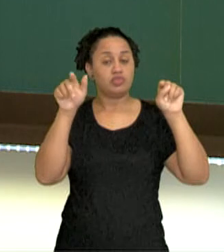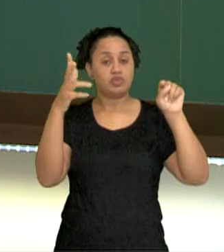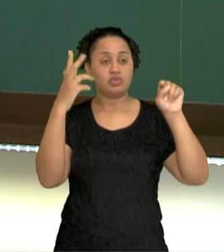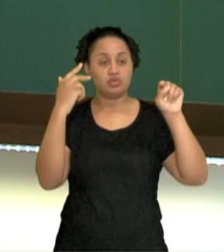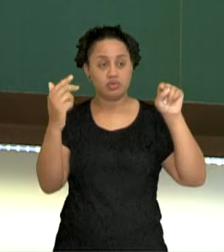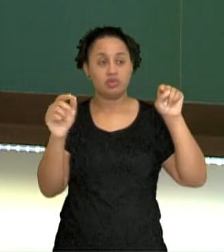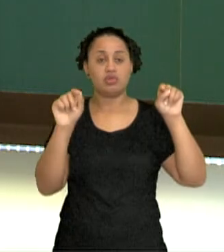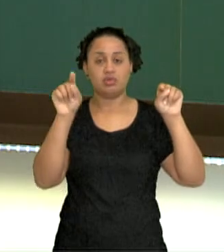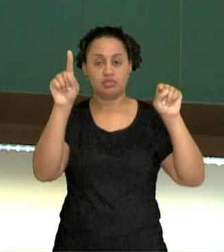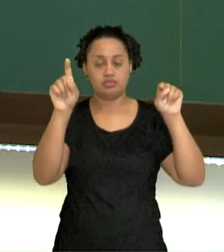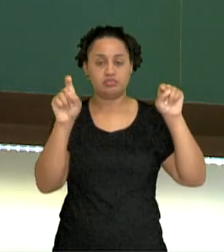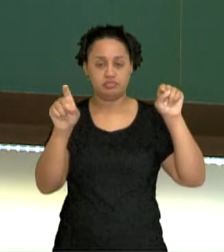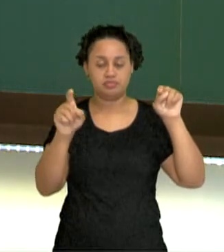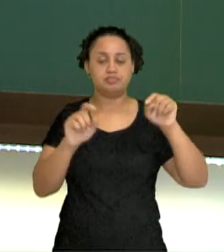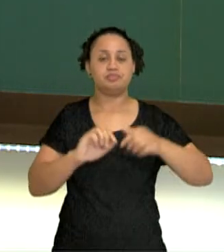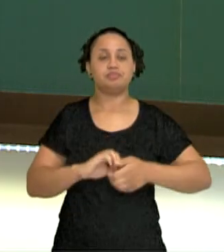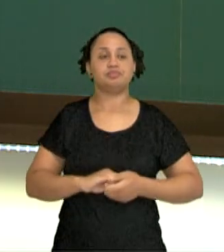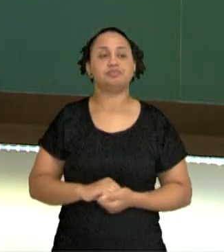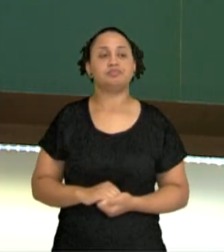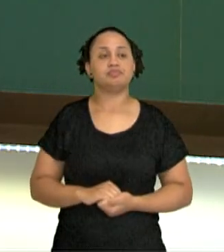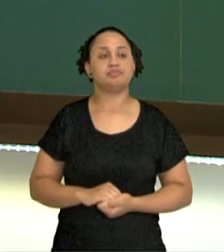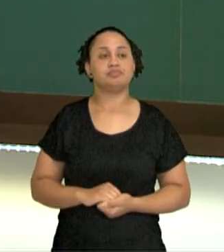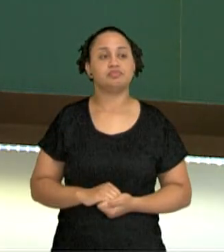o ponto de exclamação normal.